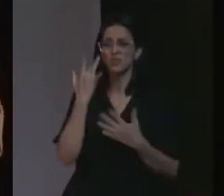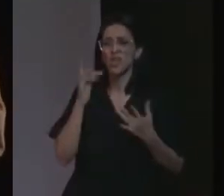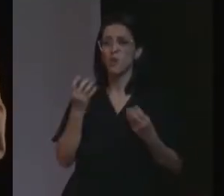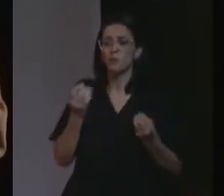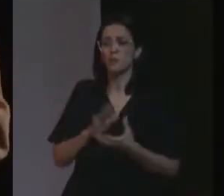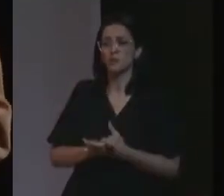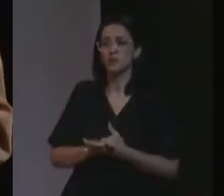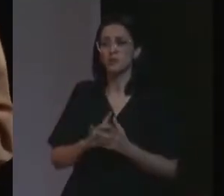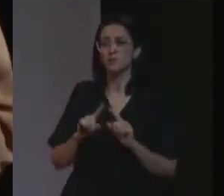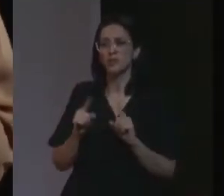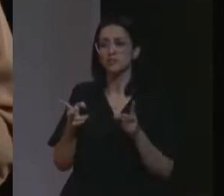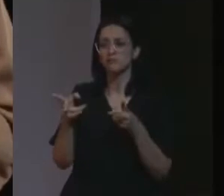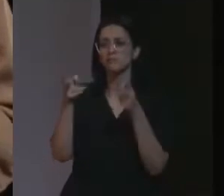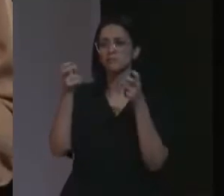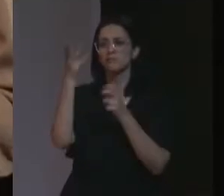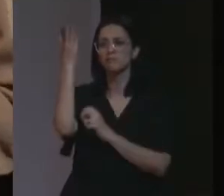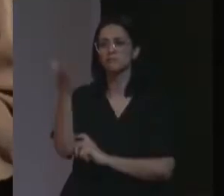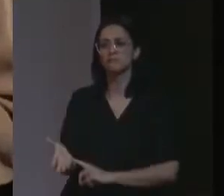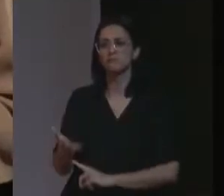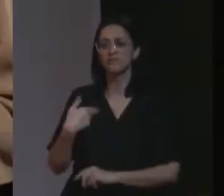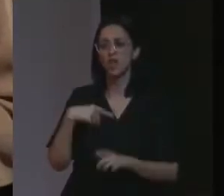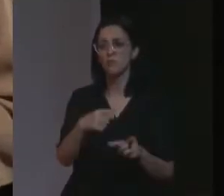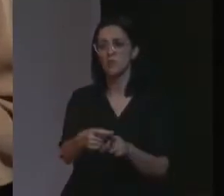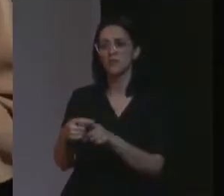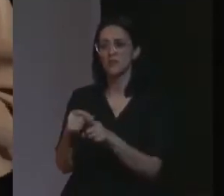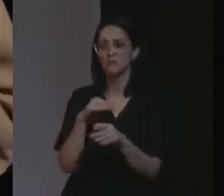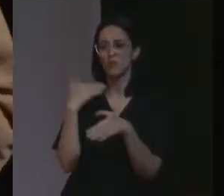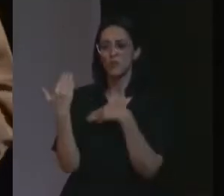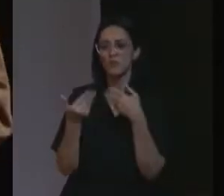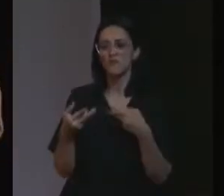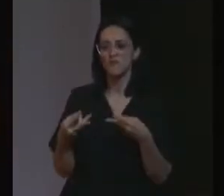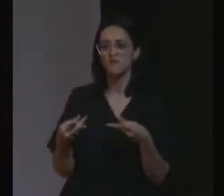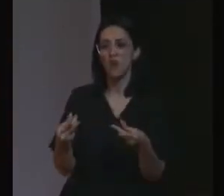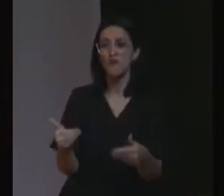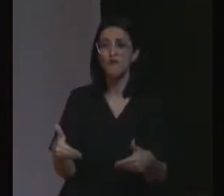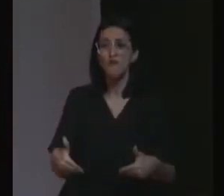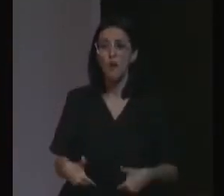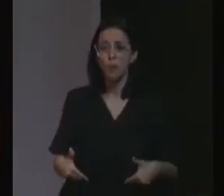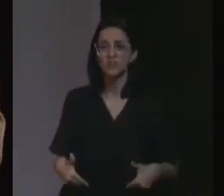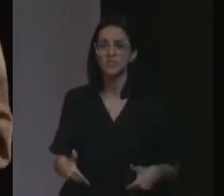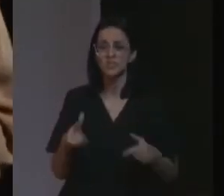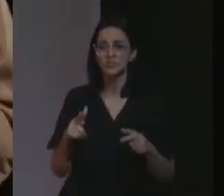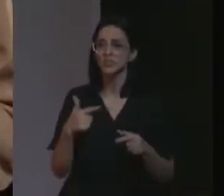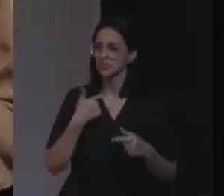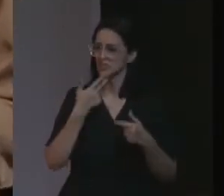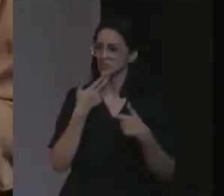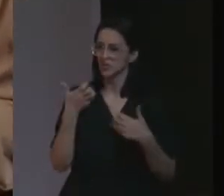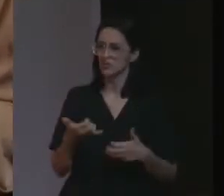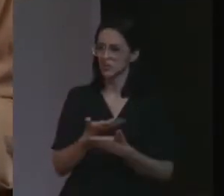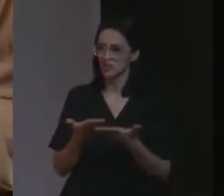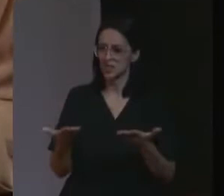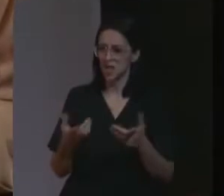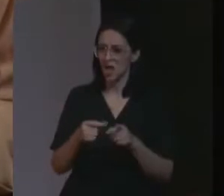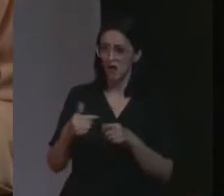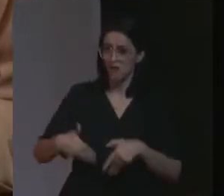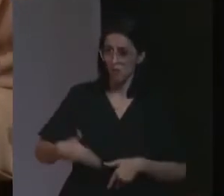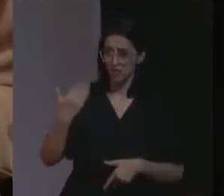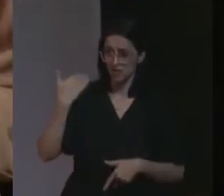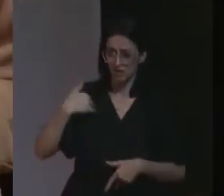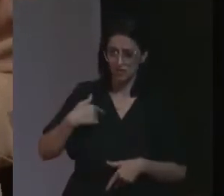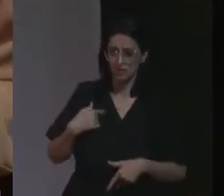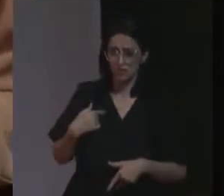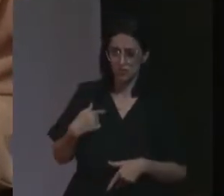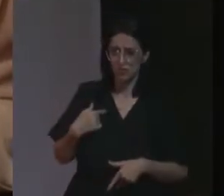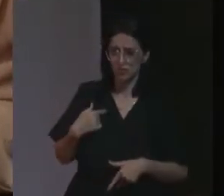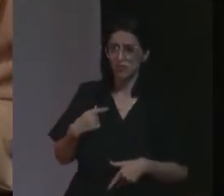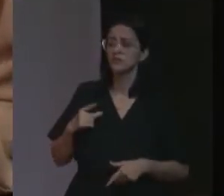Só que eu consigo ver nitidamente a periferia morrendo e passando fome. E não vou dizer para vocês que a gente não passava fome. A gente só